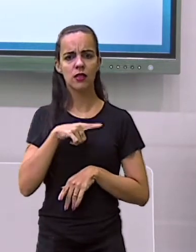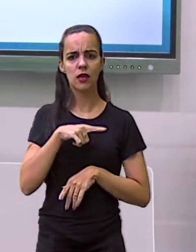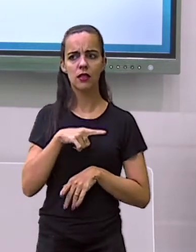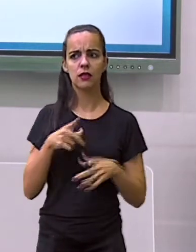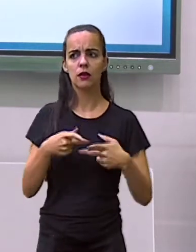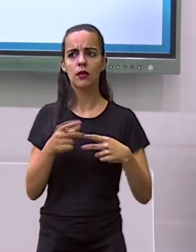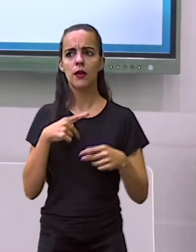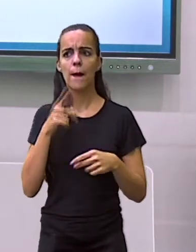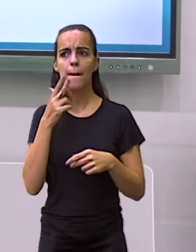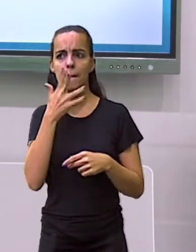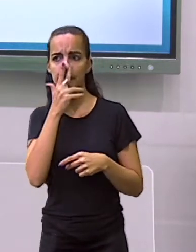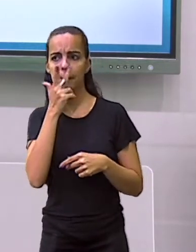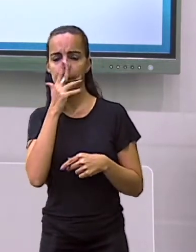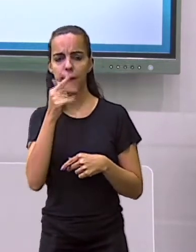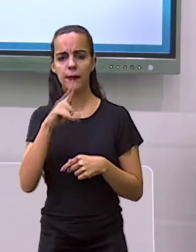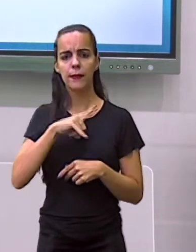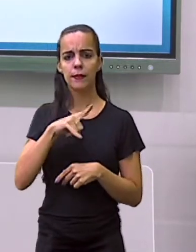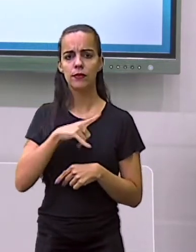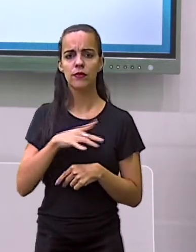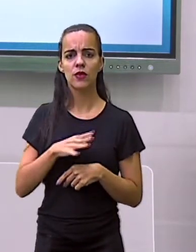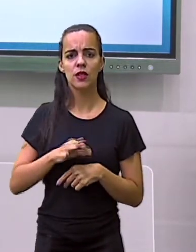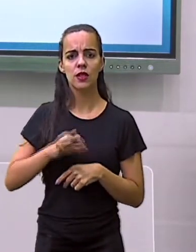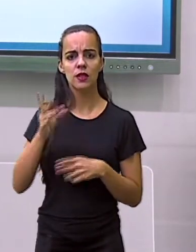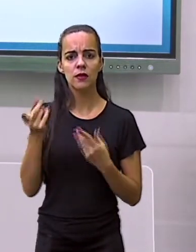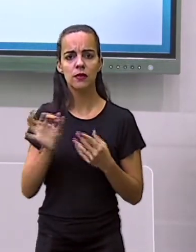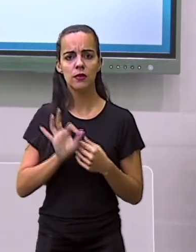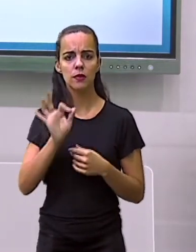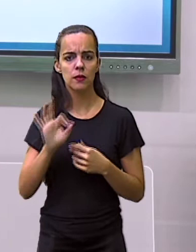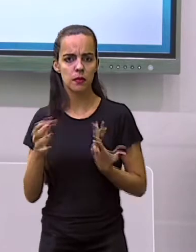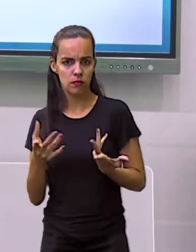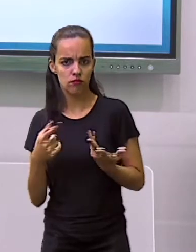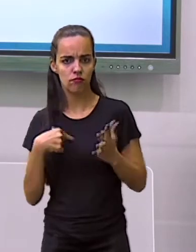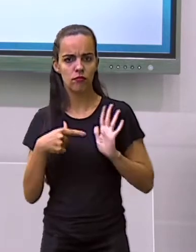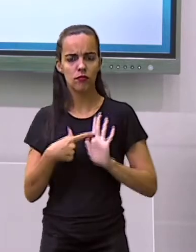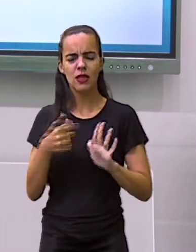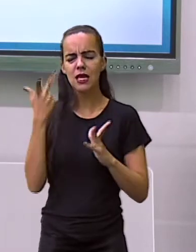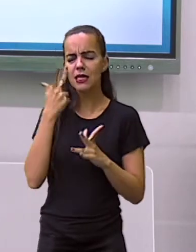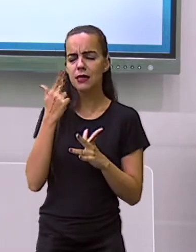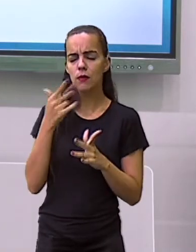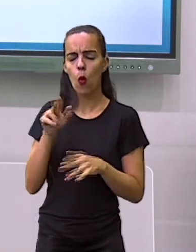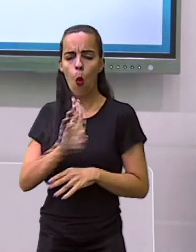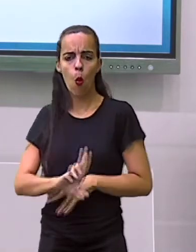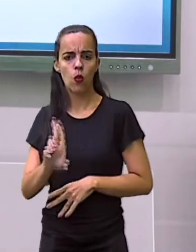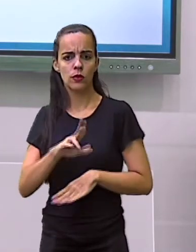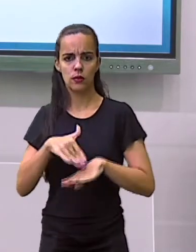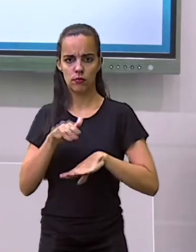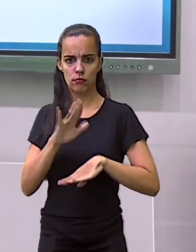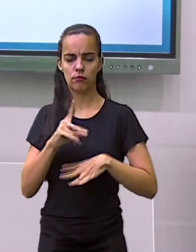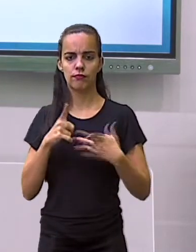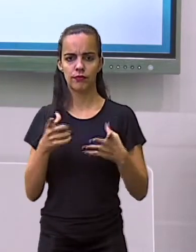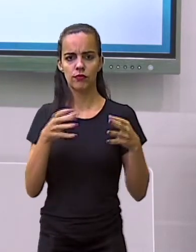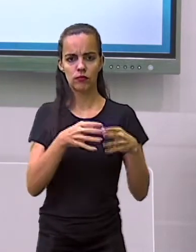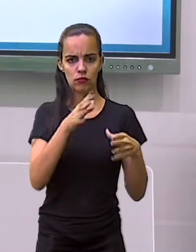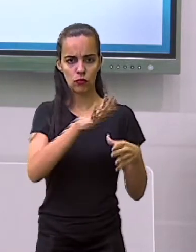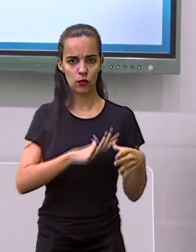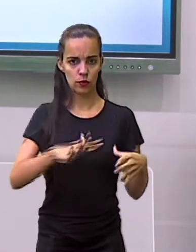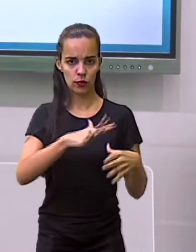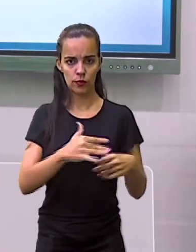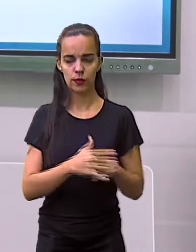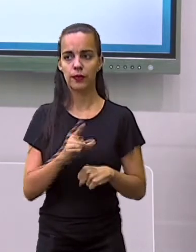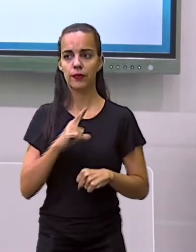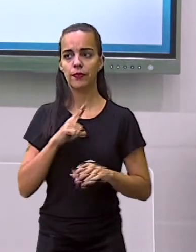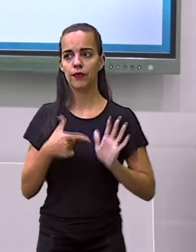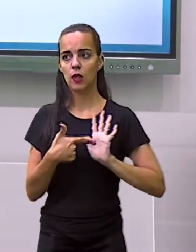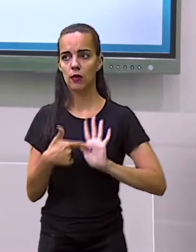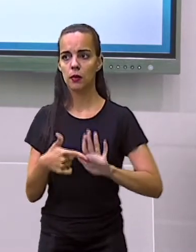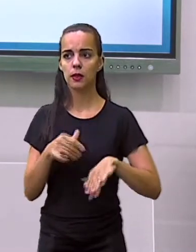jornais, em telejornais. É muito comum em pesquisas que são feitas. Então vamos entender